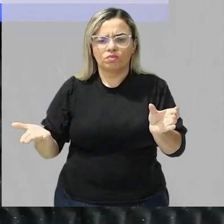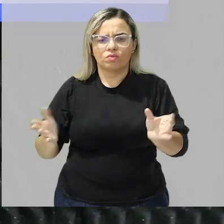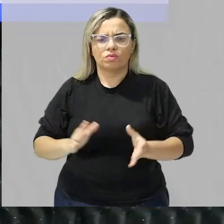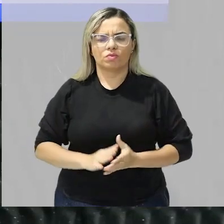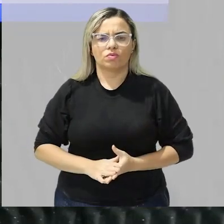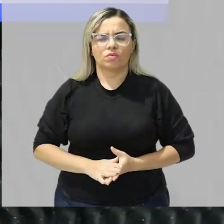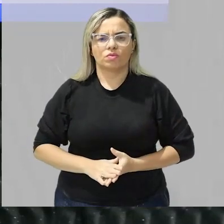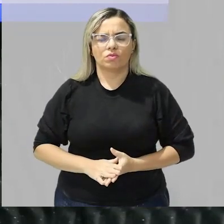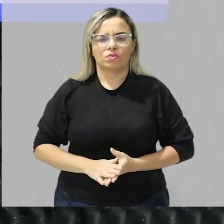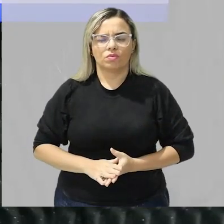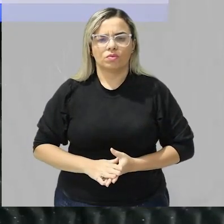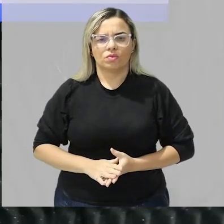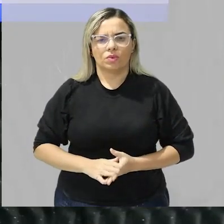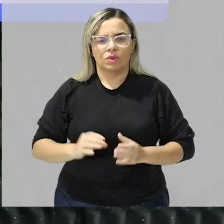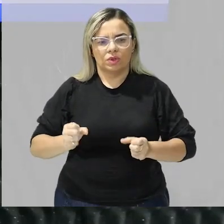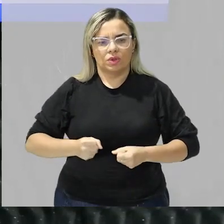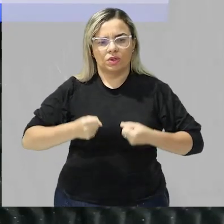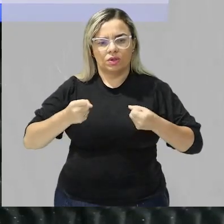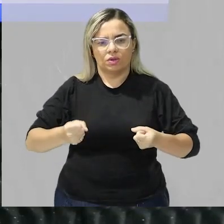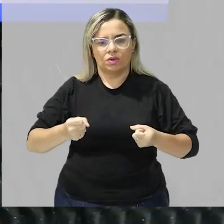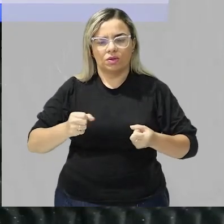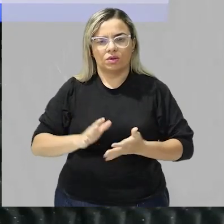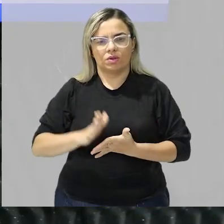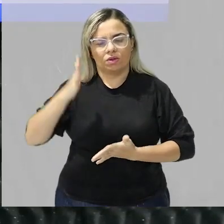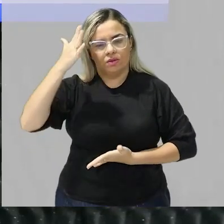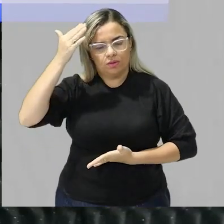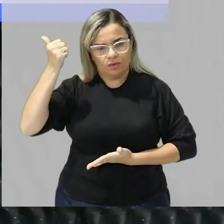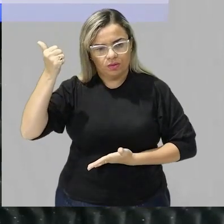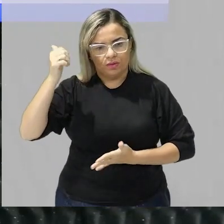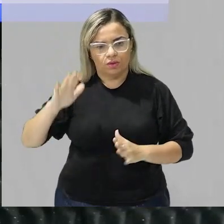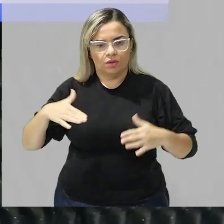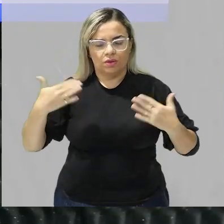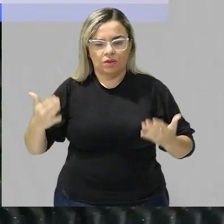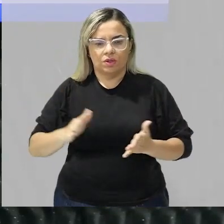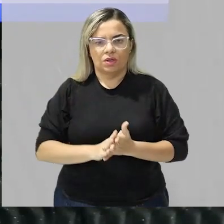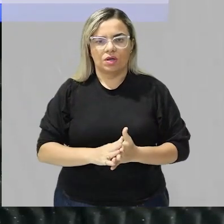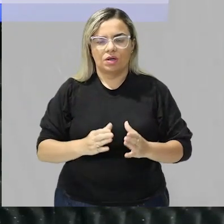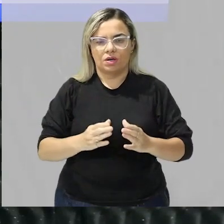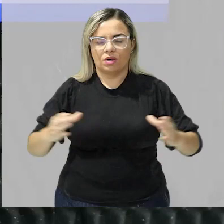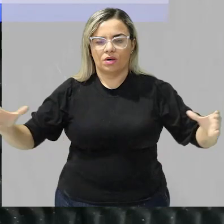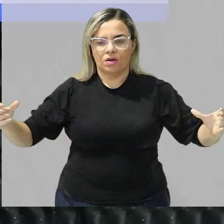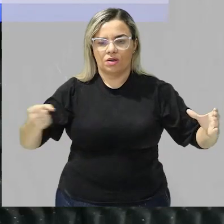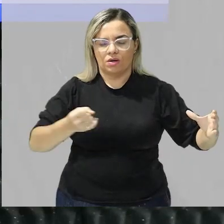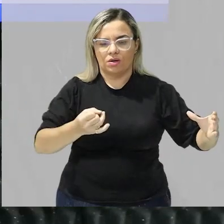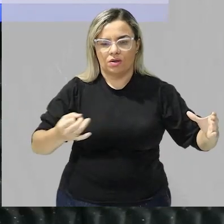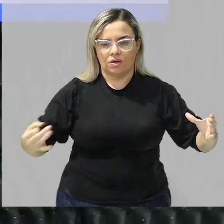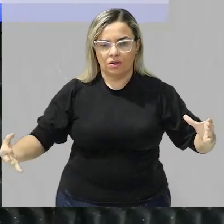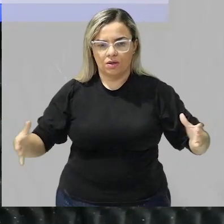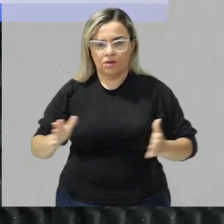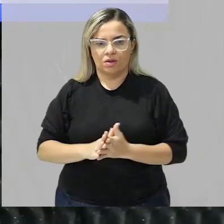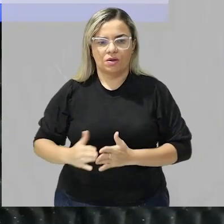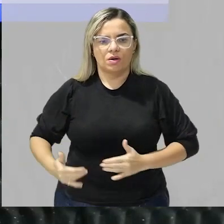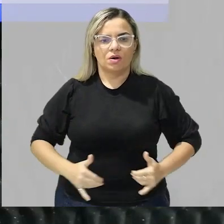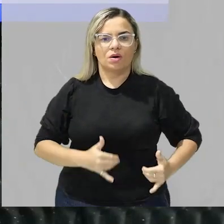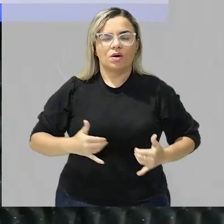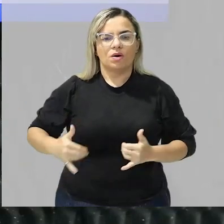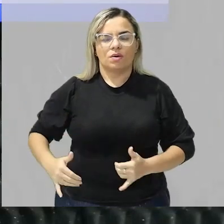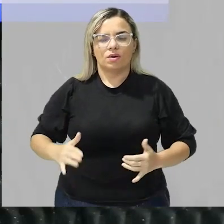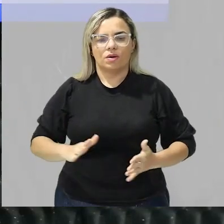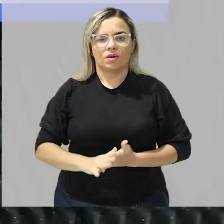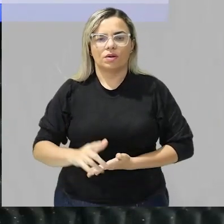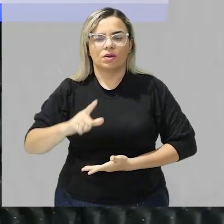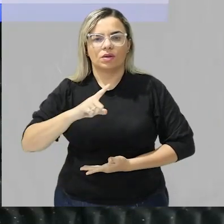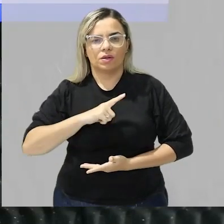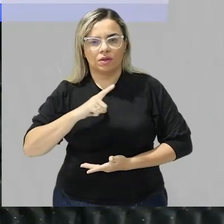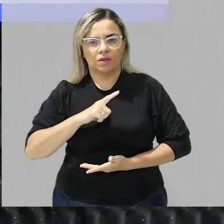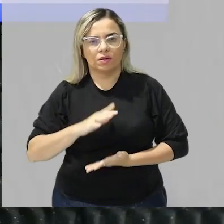para que a gente possa saber qual foi a maior quantidade de produtos que foram metabolizados a gente